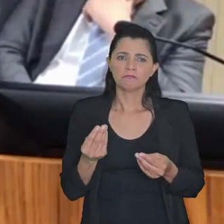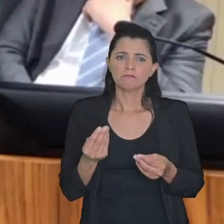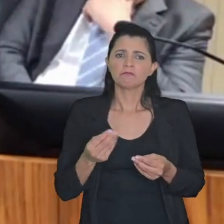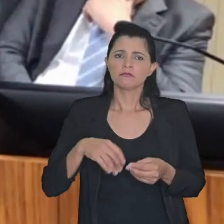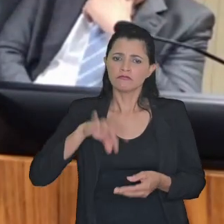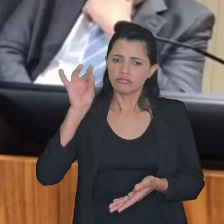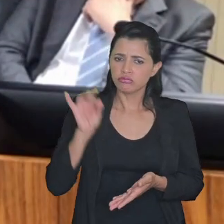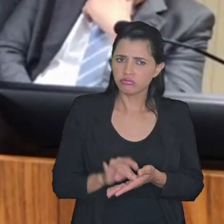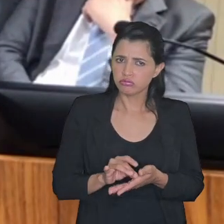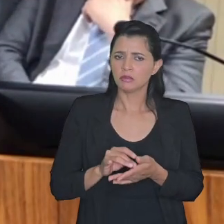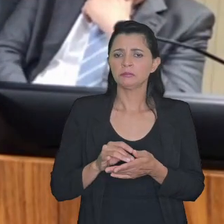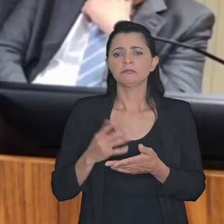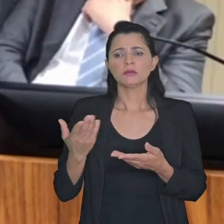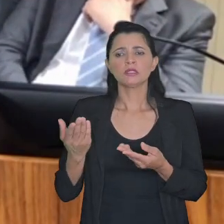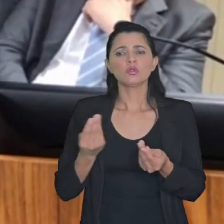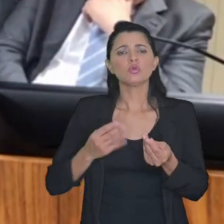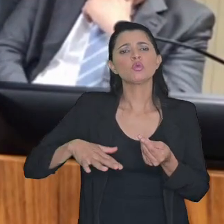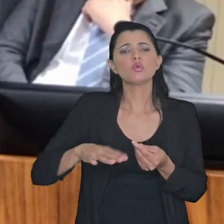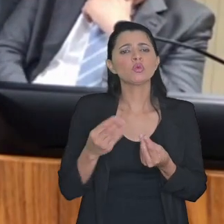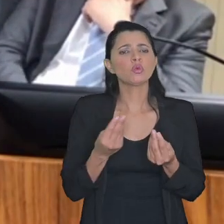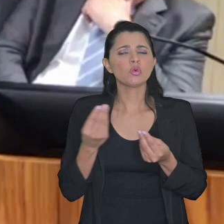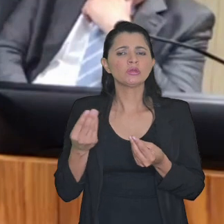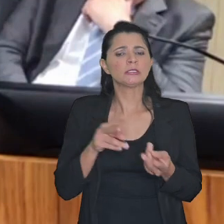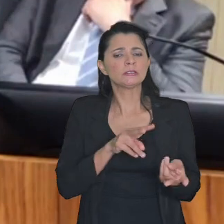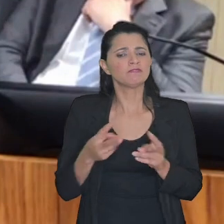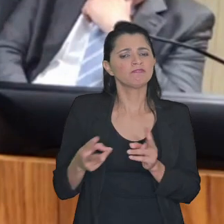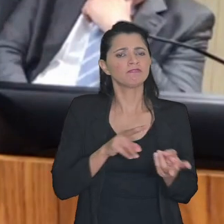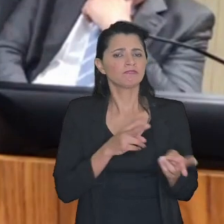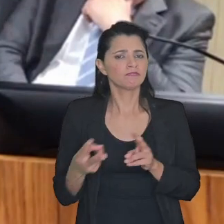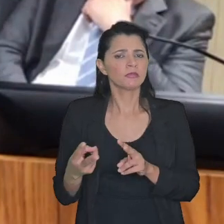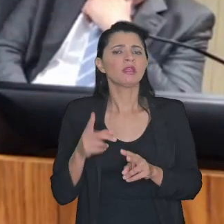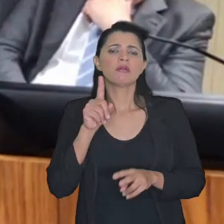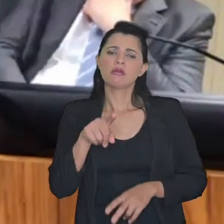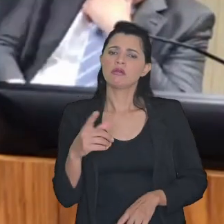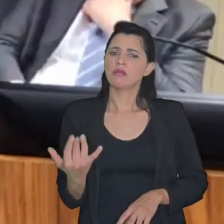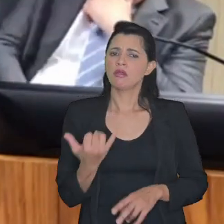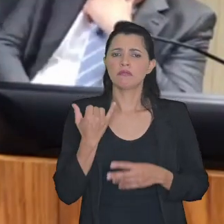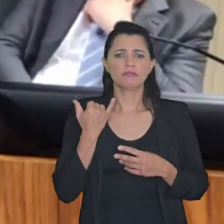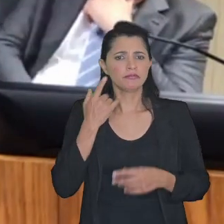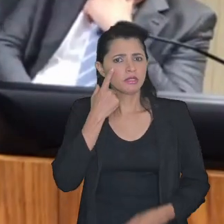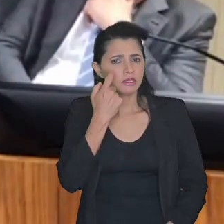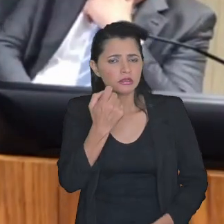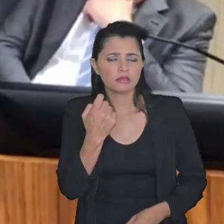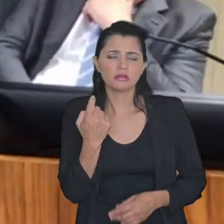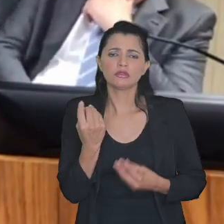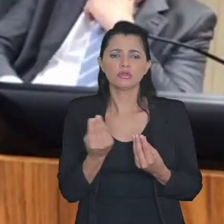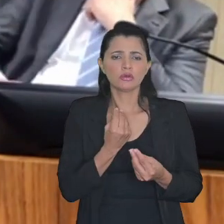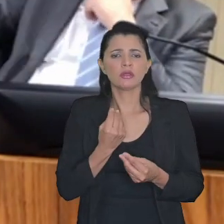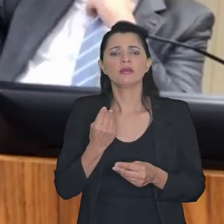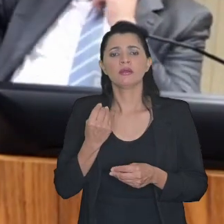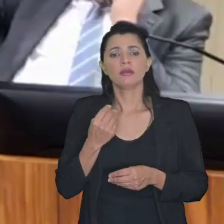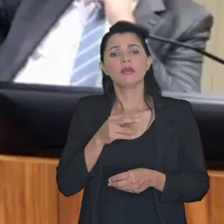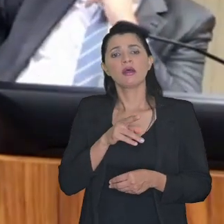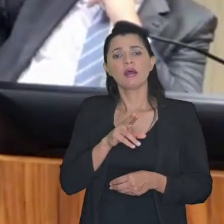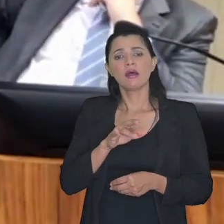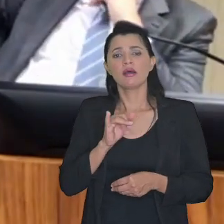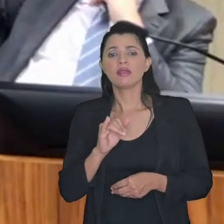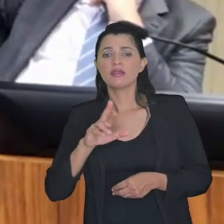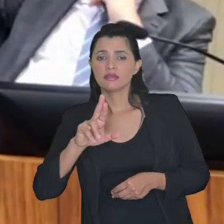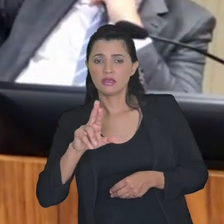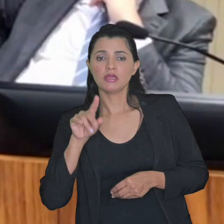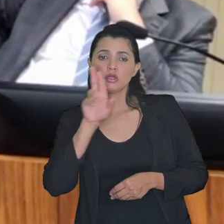profícua no trato da transação e seria muitíssimo interessante que a Receita